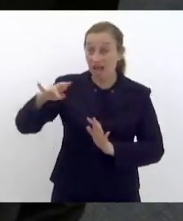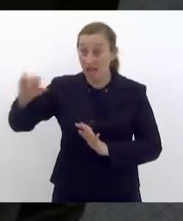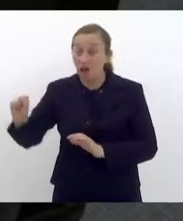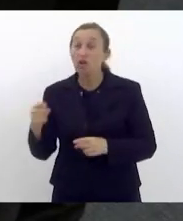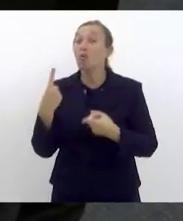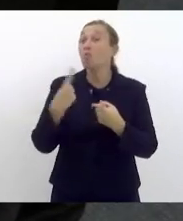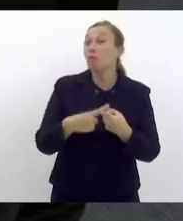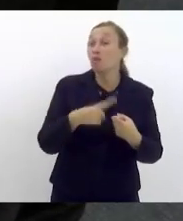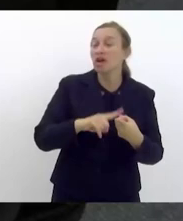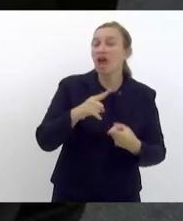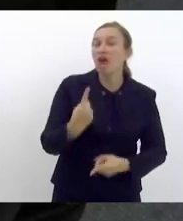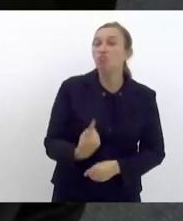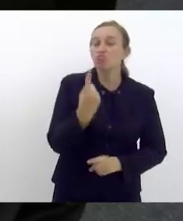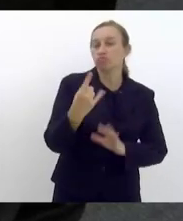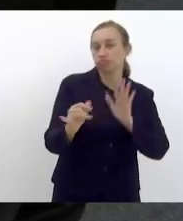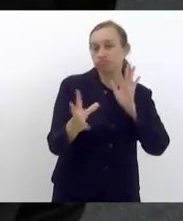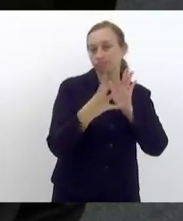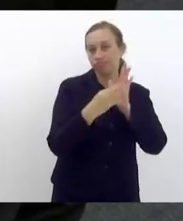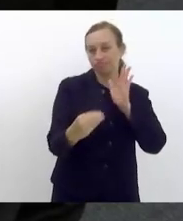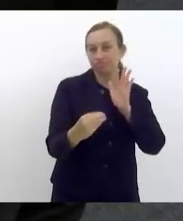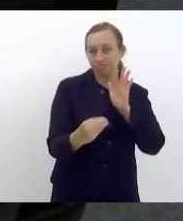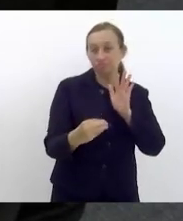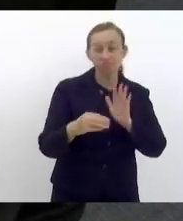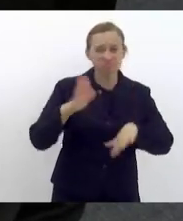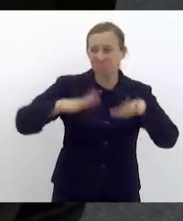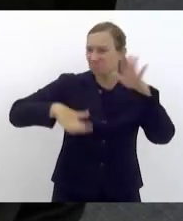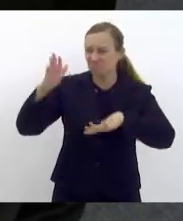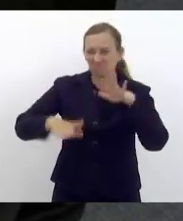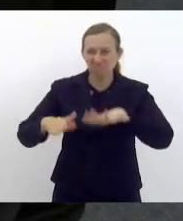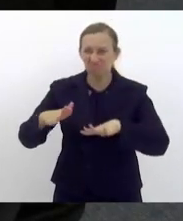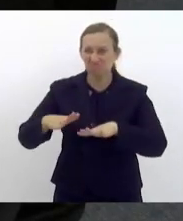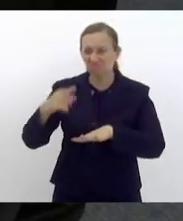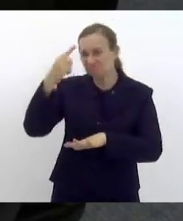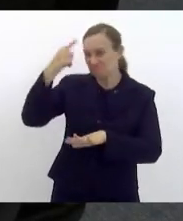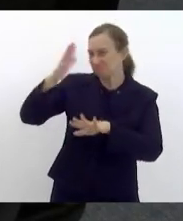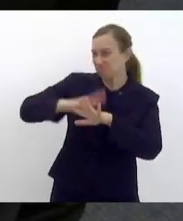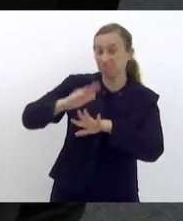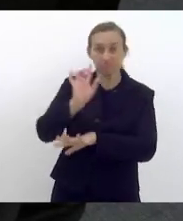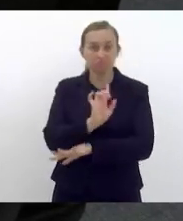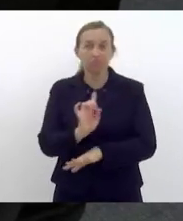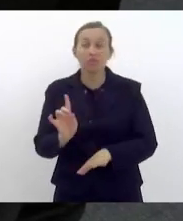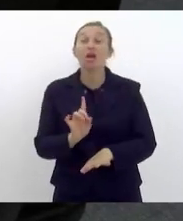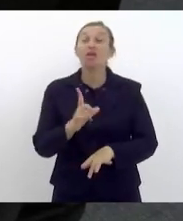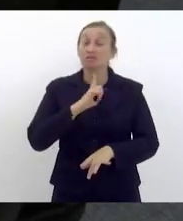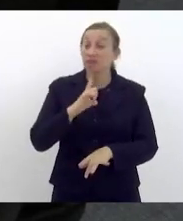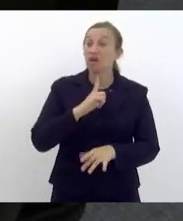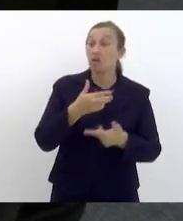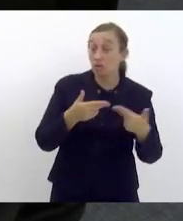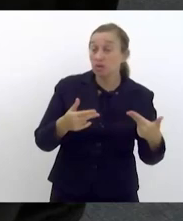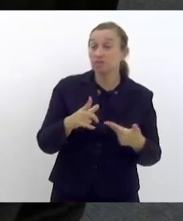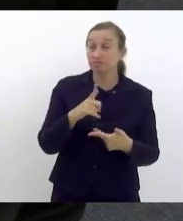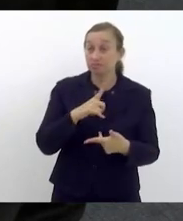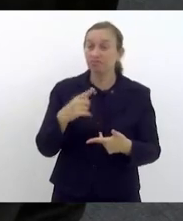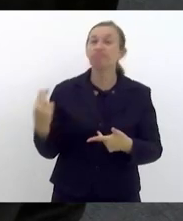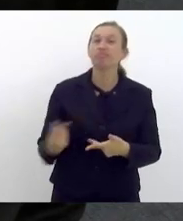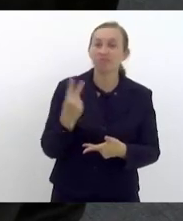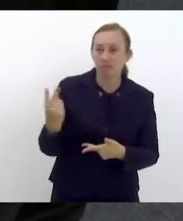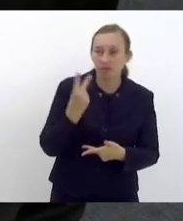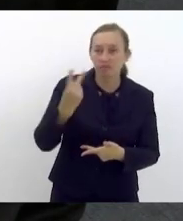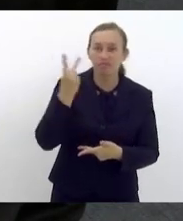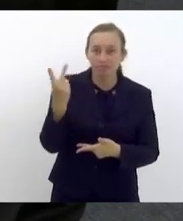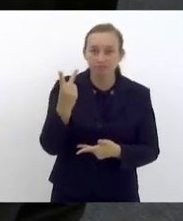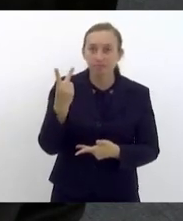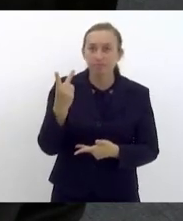porque é um exemplo, independente de questão ideológica. Tem uma coisa que a gente tem que valorizar,